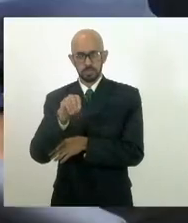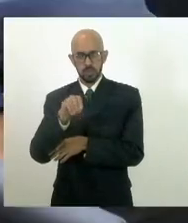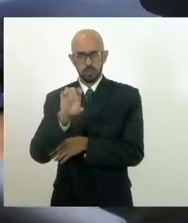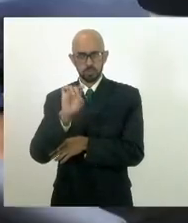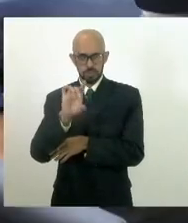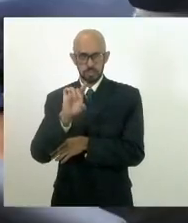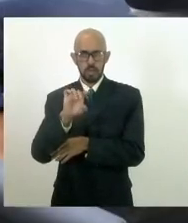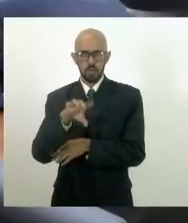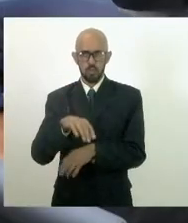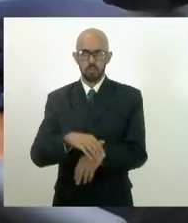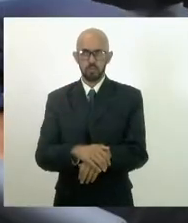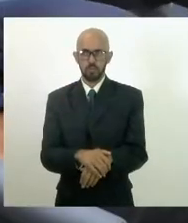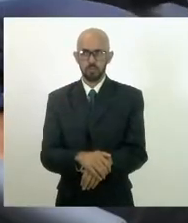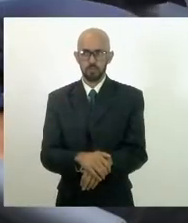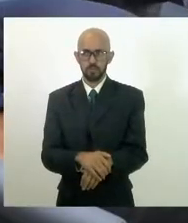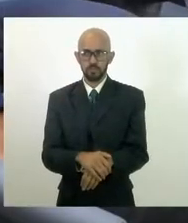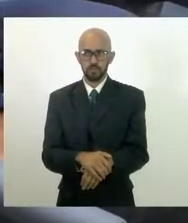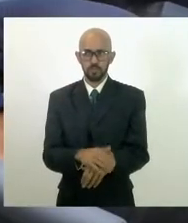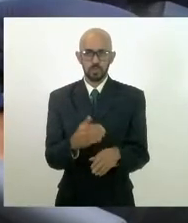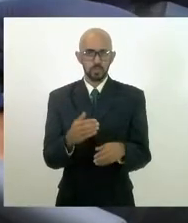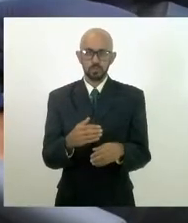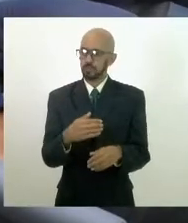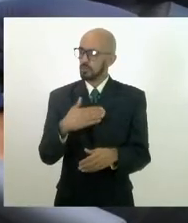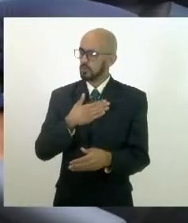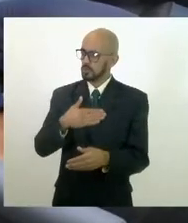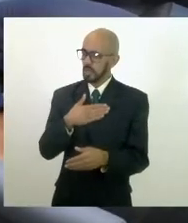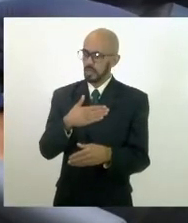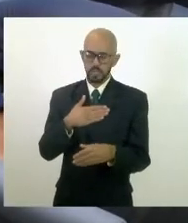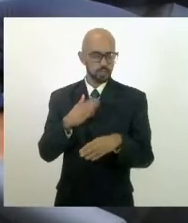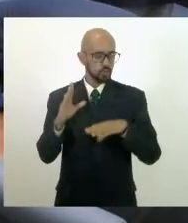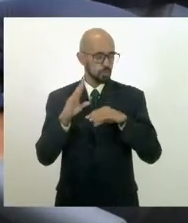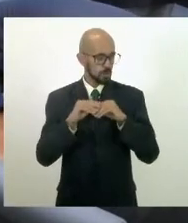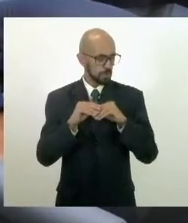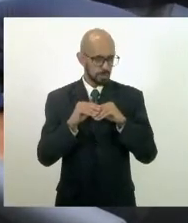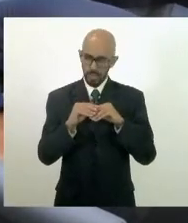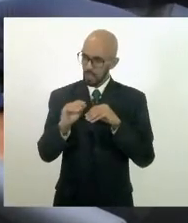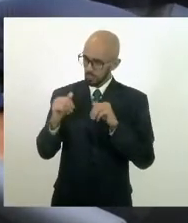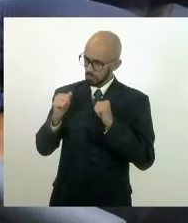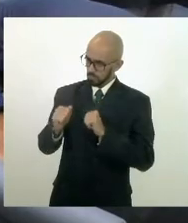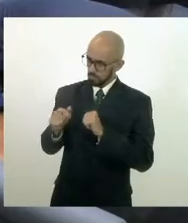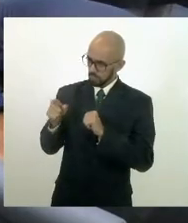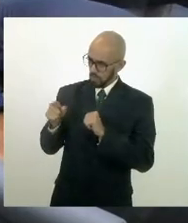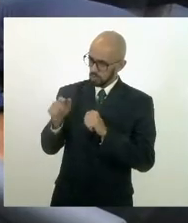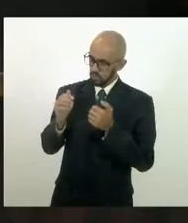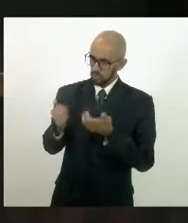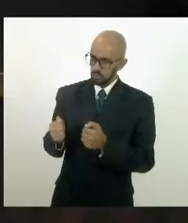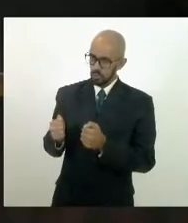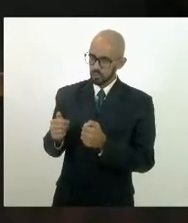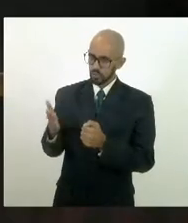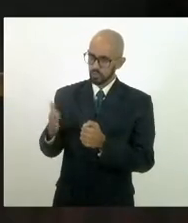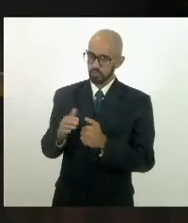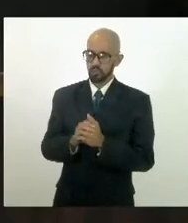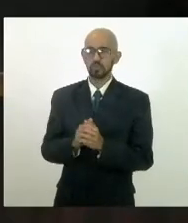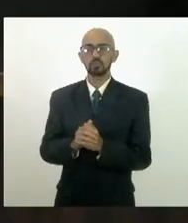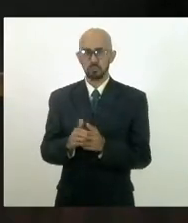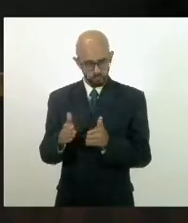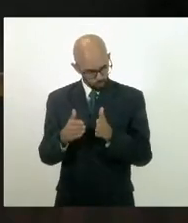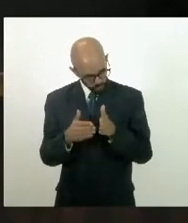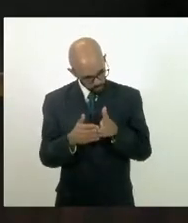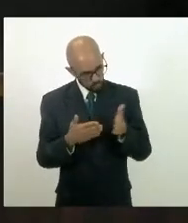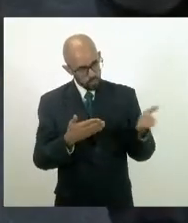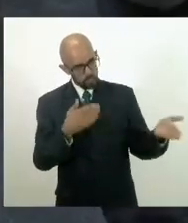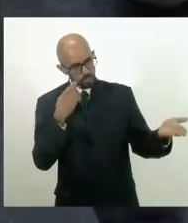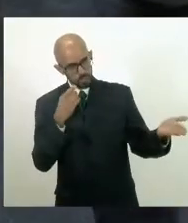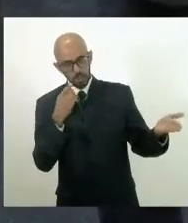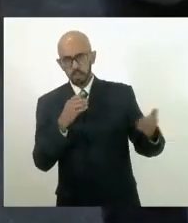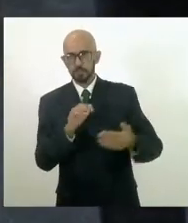Senhor presidente, gostaria de complementar a fala do meu colega Márcio Canella. Por favor. Senhor presidente, apresentei a essa